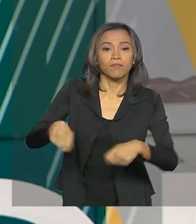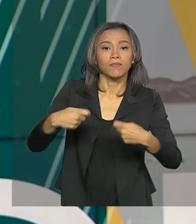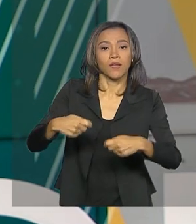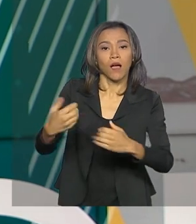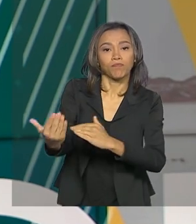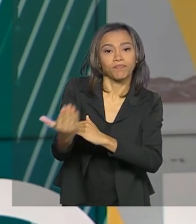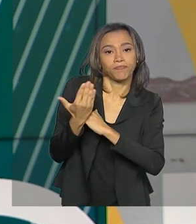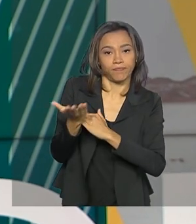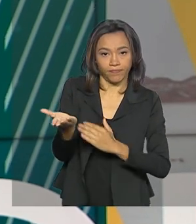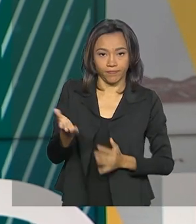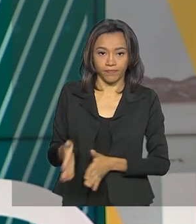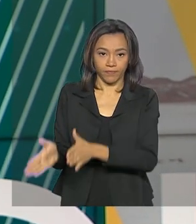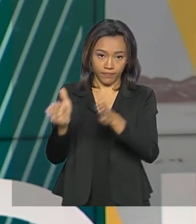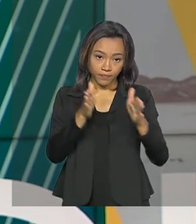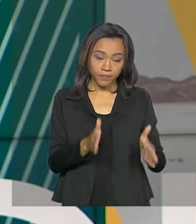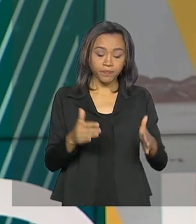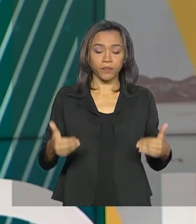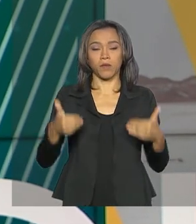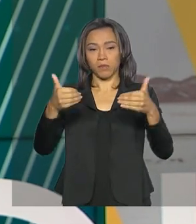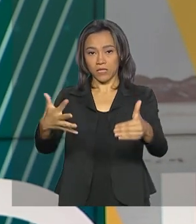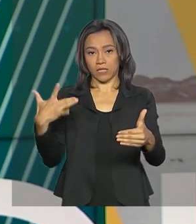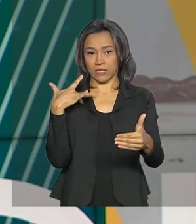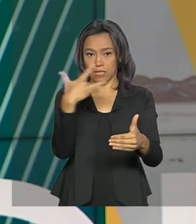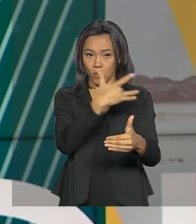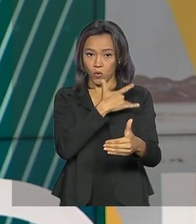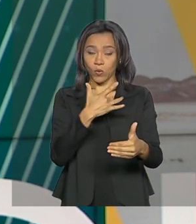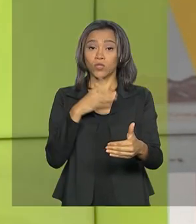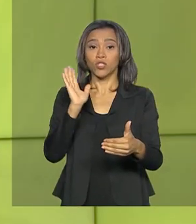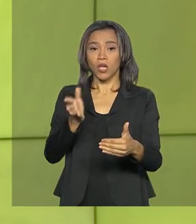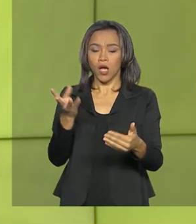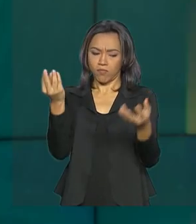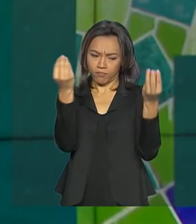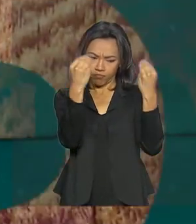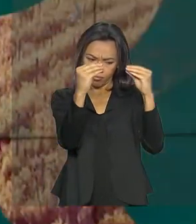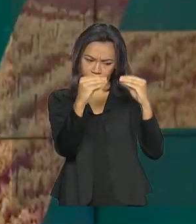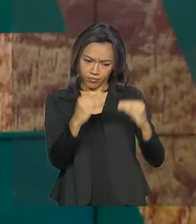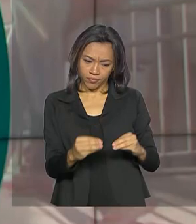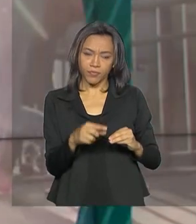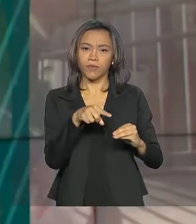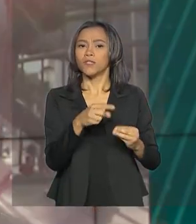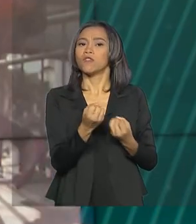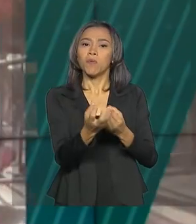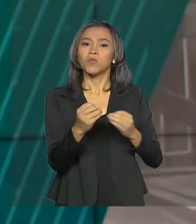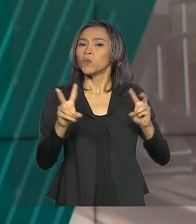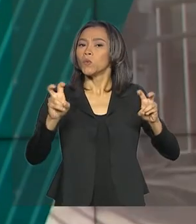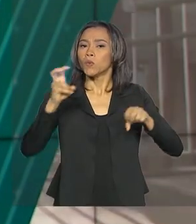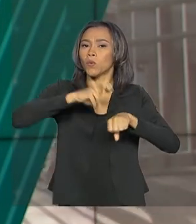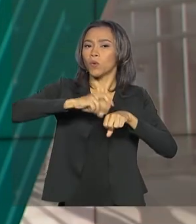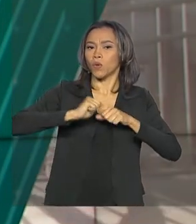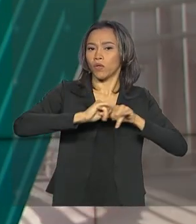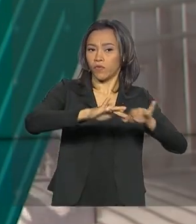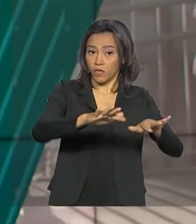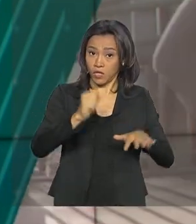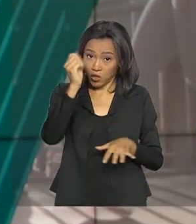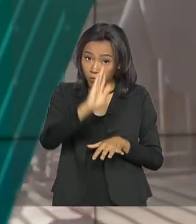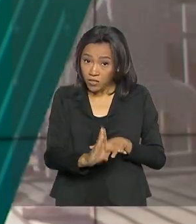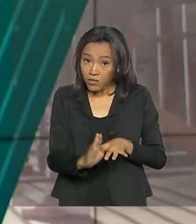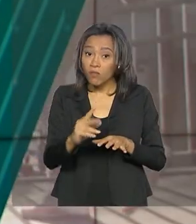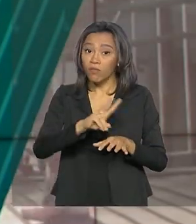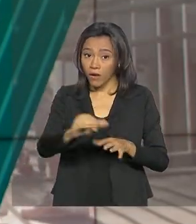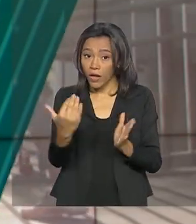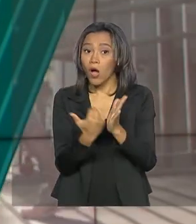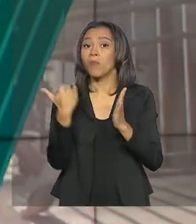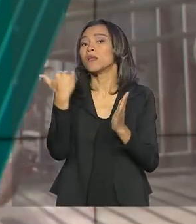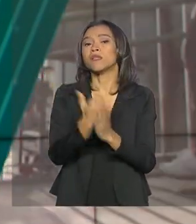O Ministério da Saúde atualizou os dados do coronavírus e anunciou que o Brasil vai aumentar para 27